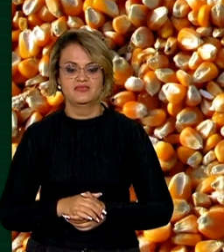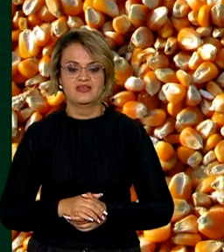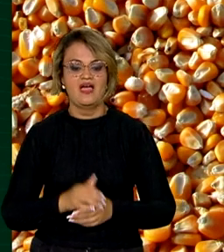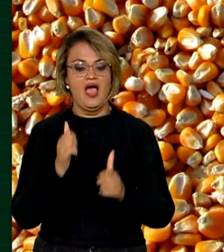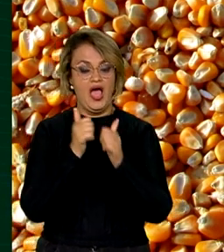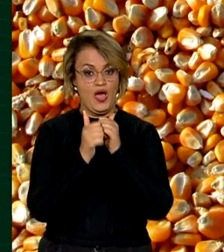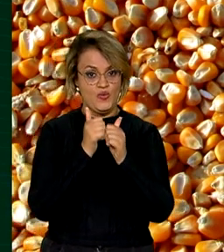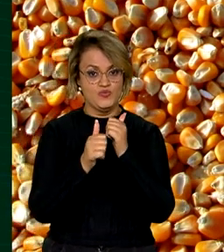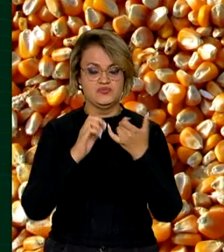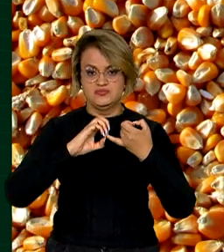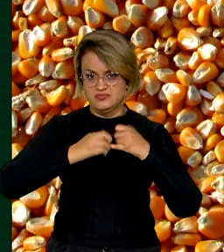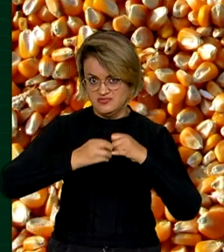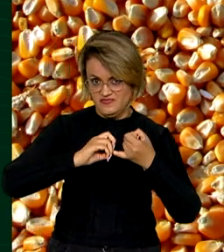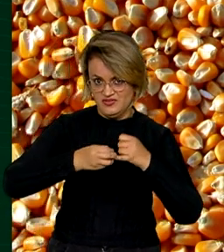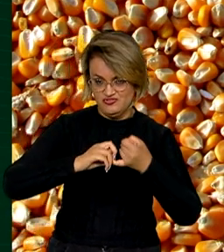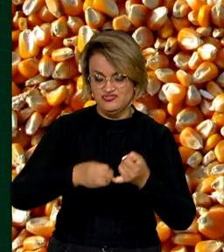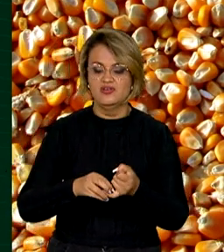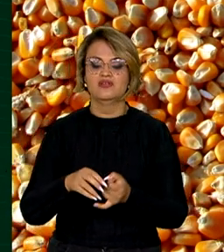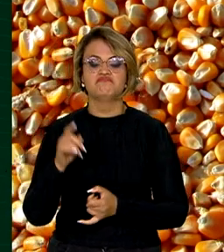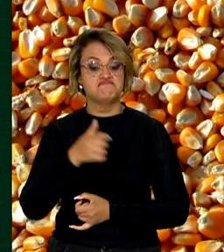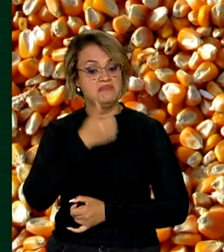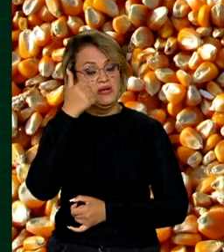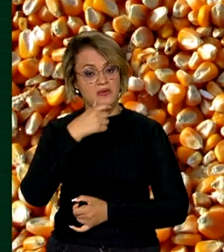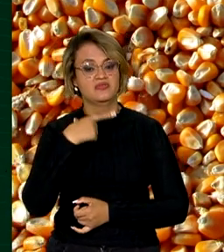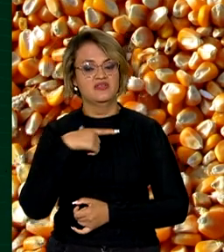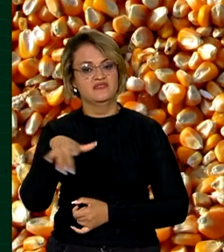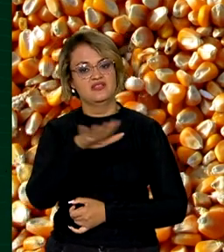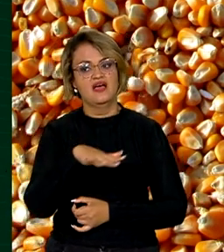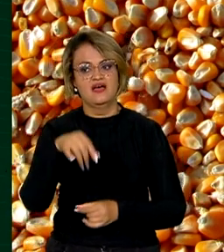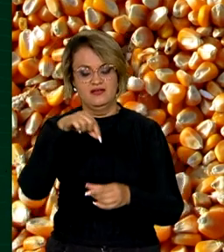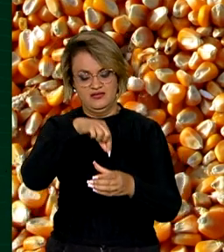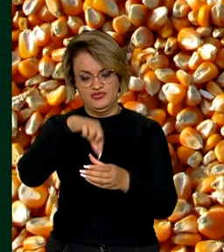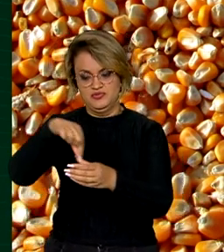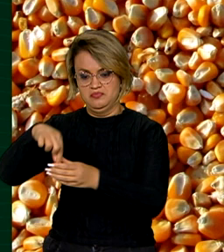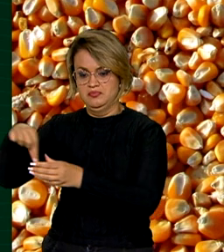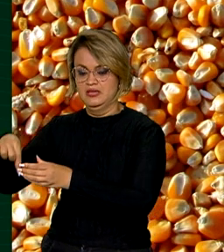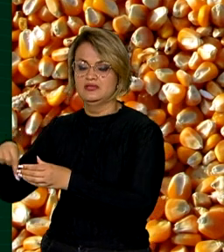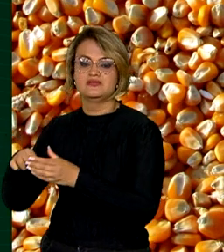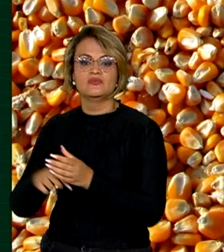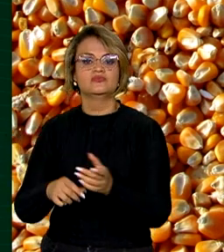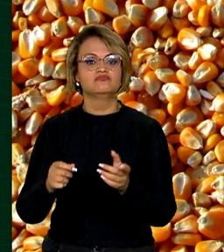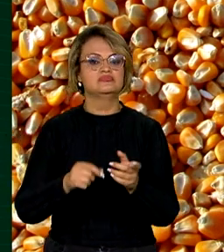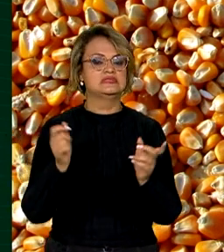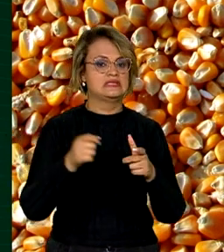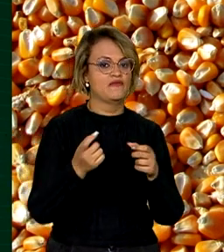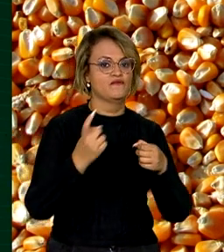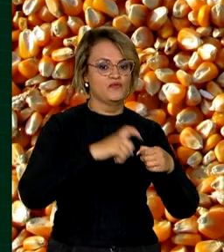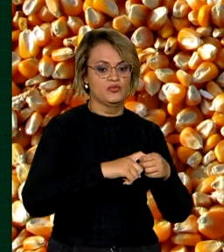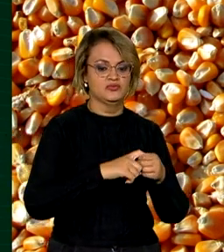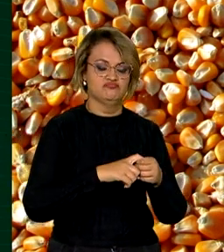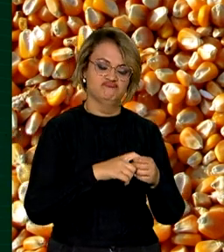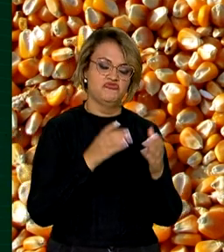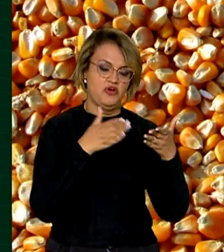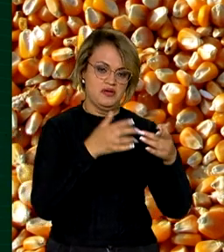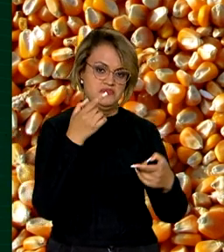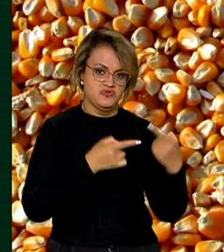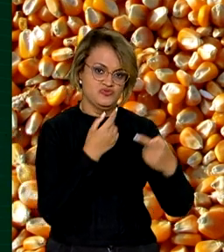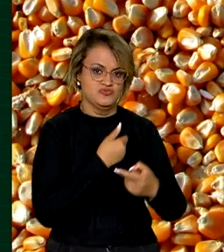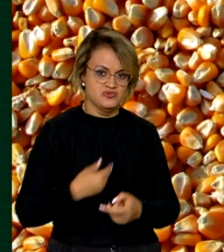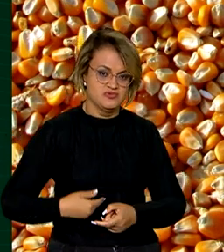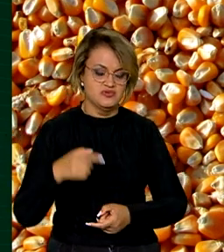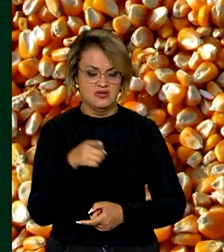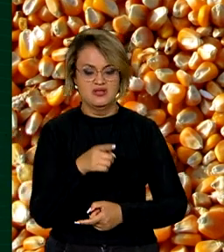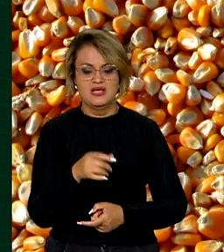Arroz e feijão tiveram melhoria da área plantada, que somada à retomada de políticas públicas,